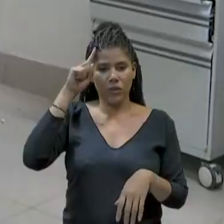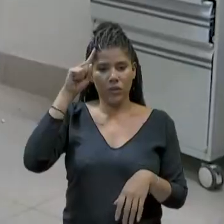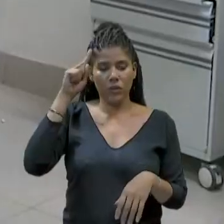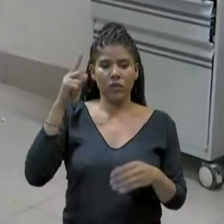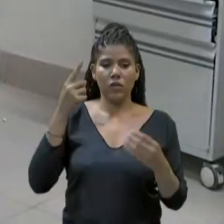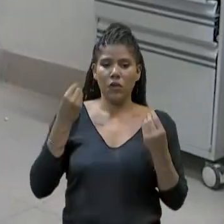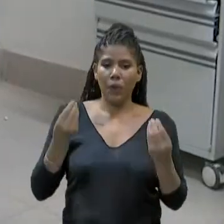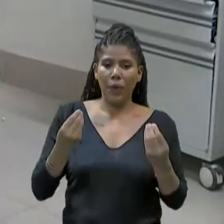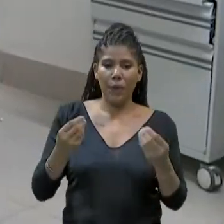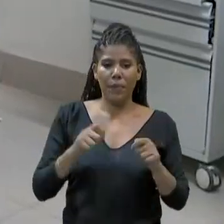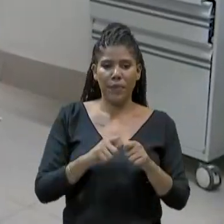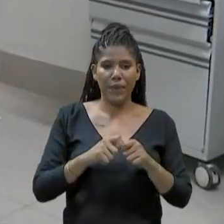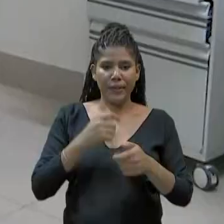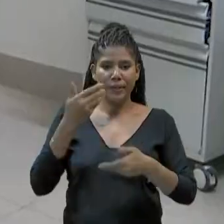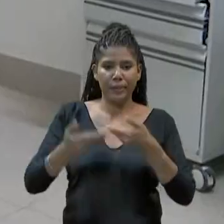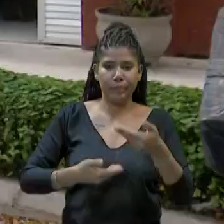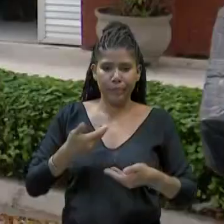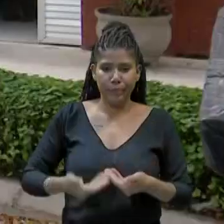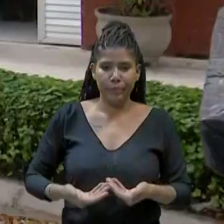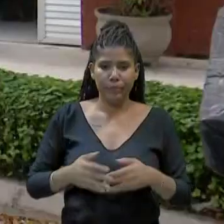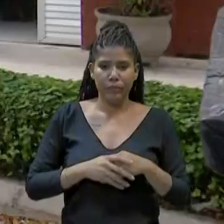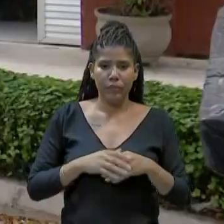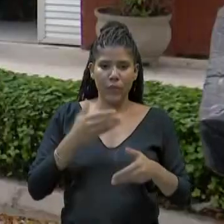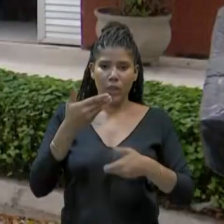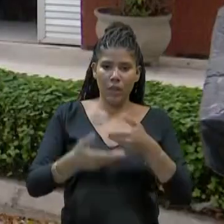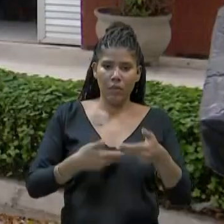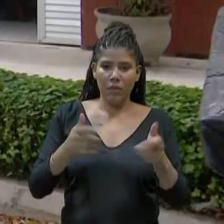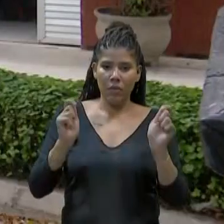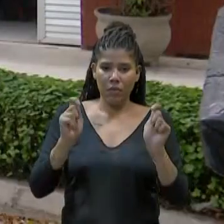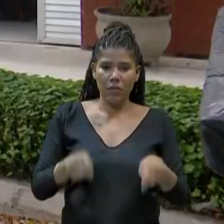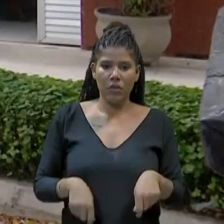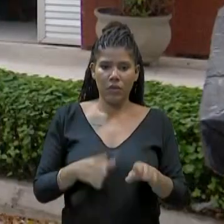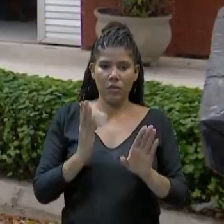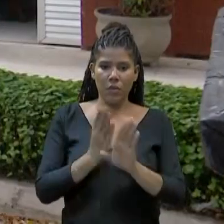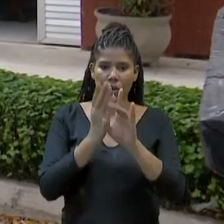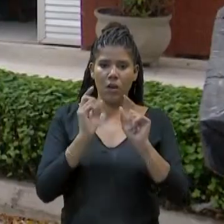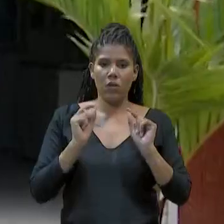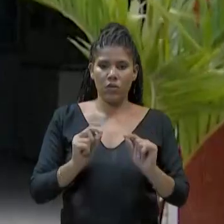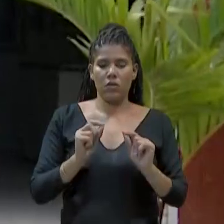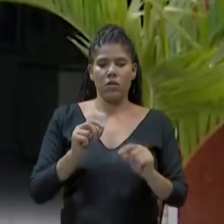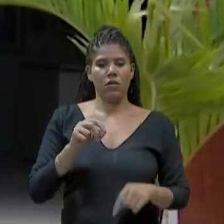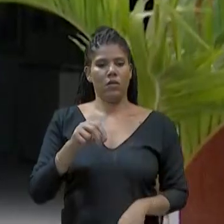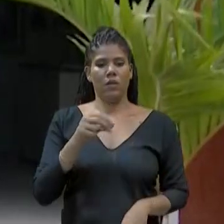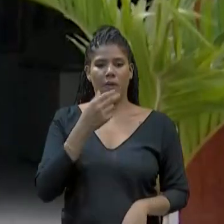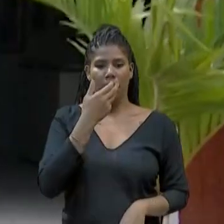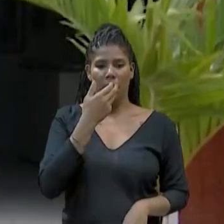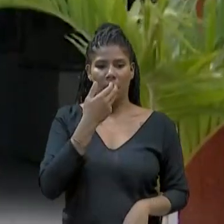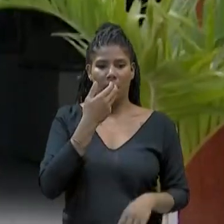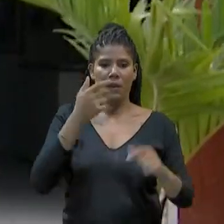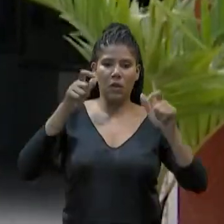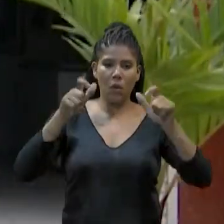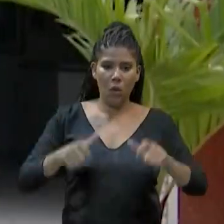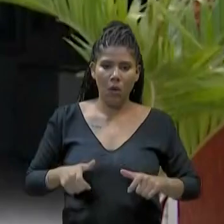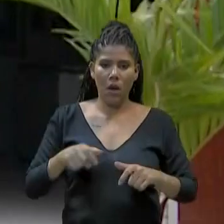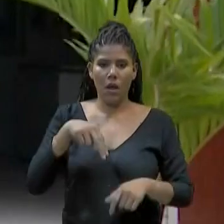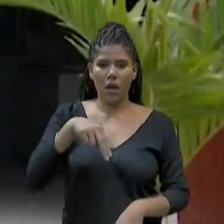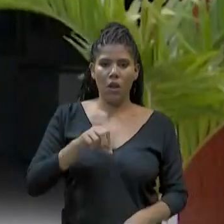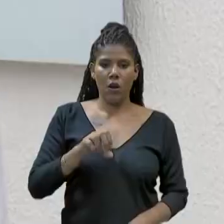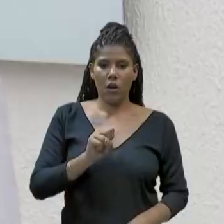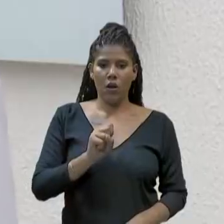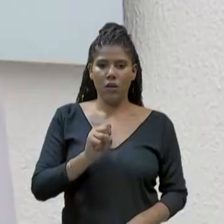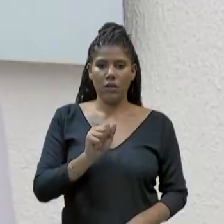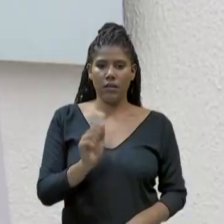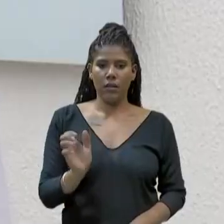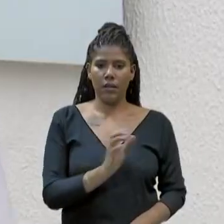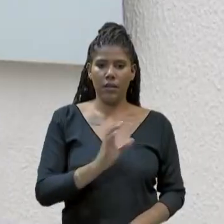ir e voltar para casa. O tratamento foi possível graças ao acolhimento do local de apoio da Associação Nossa Casa. Esse paciente, quando